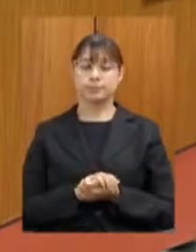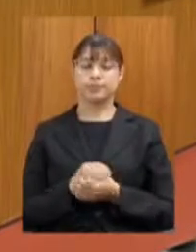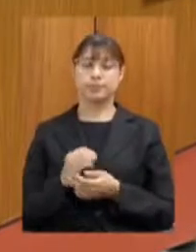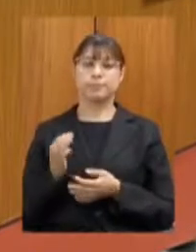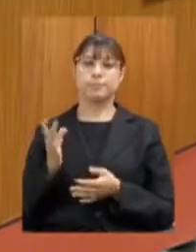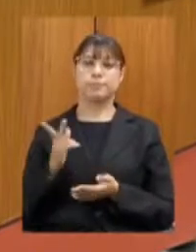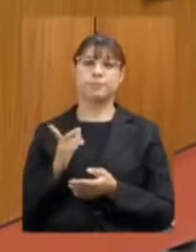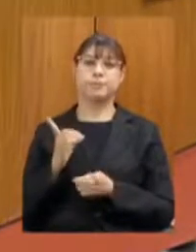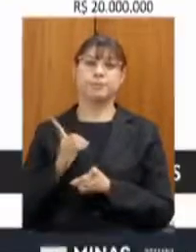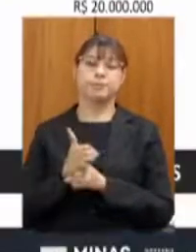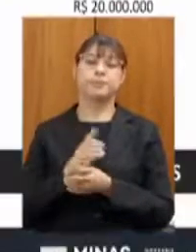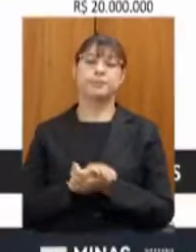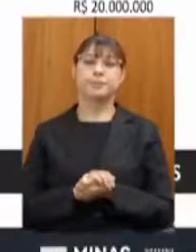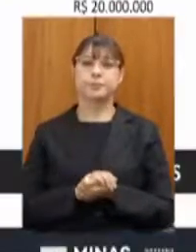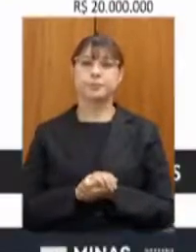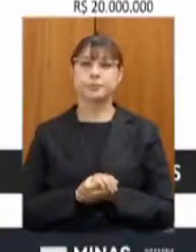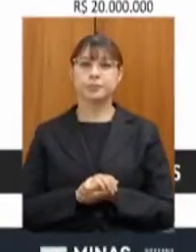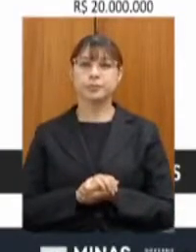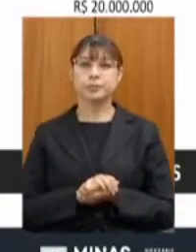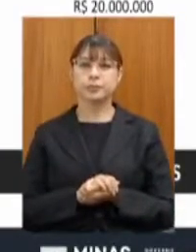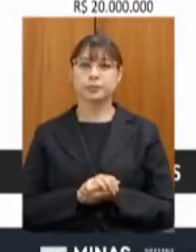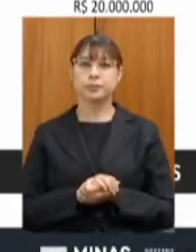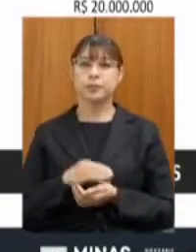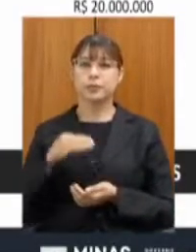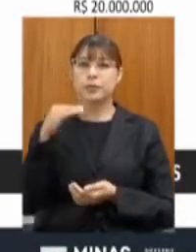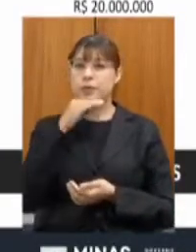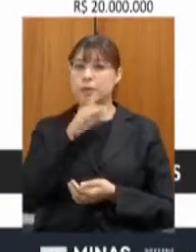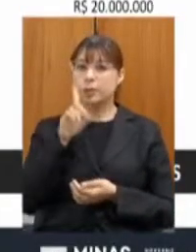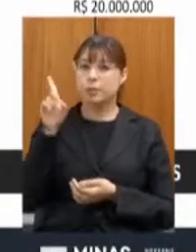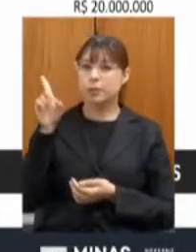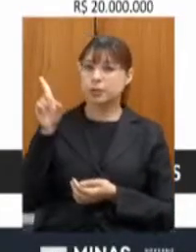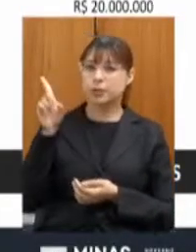só pode ver aí